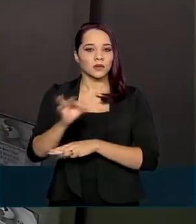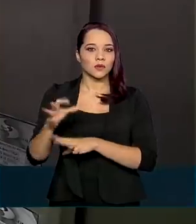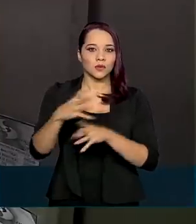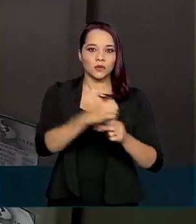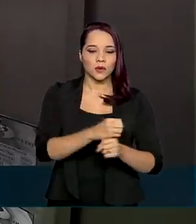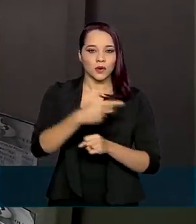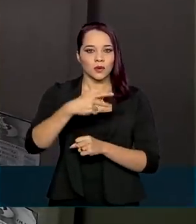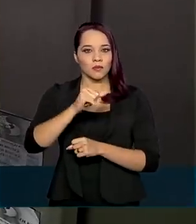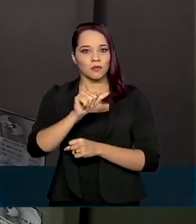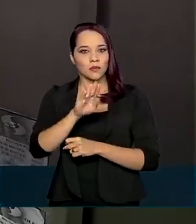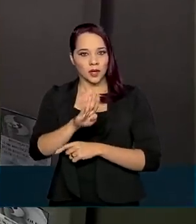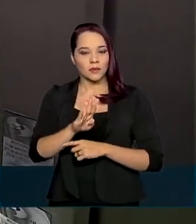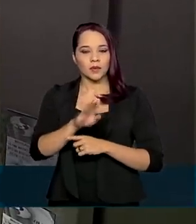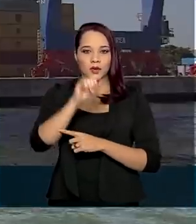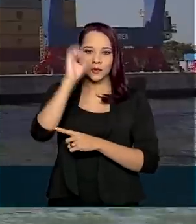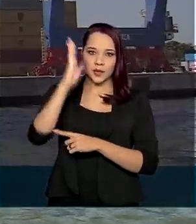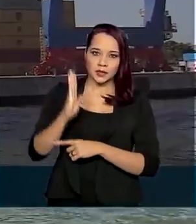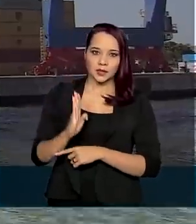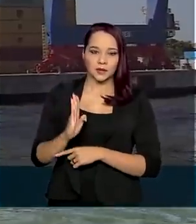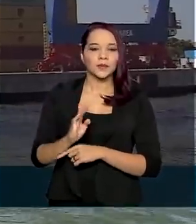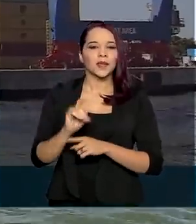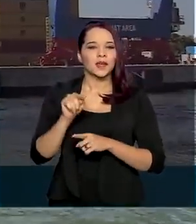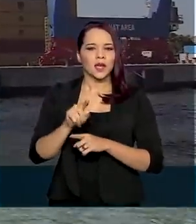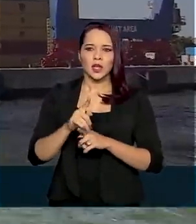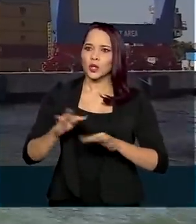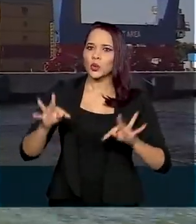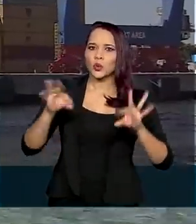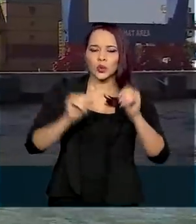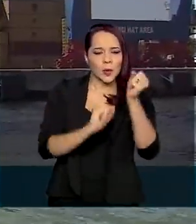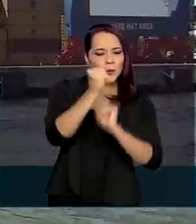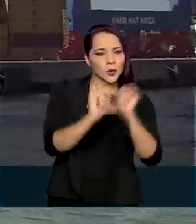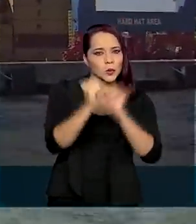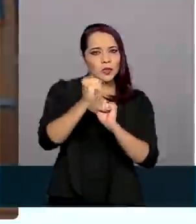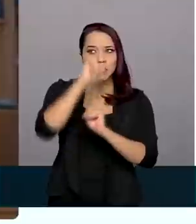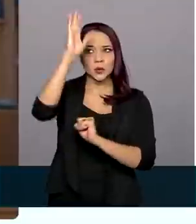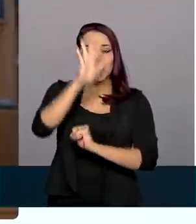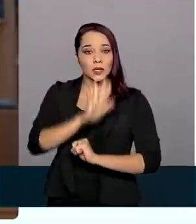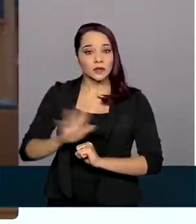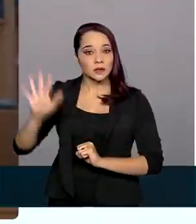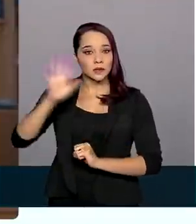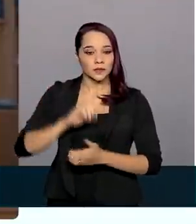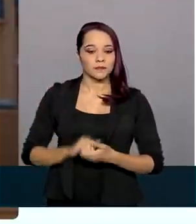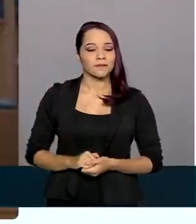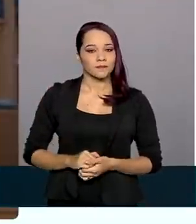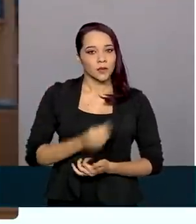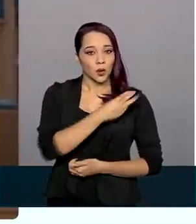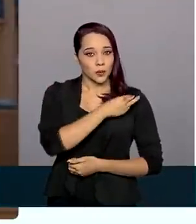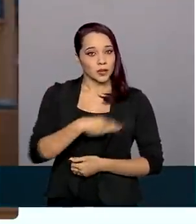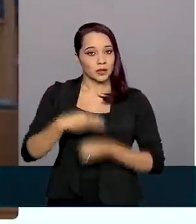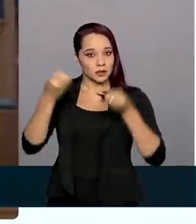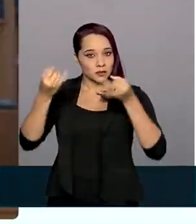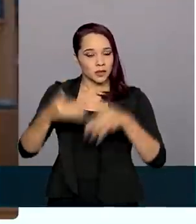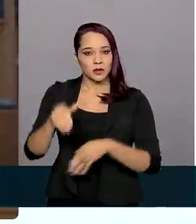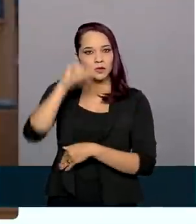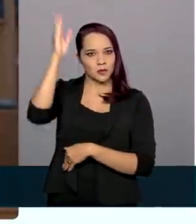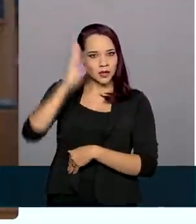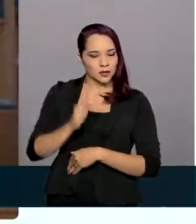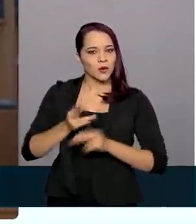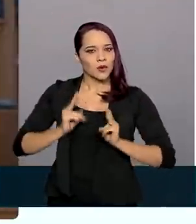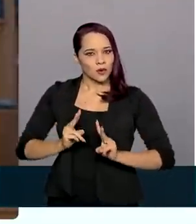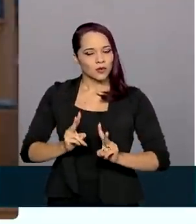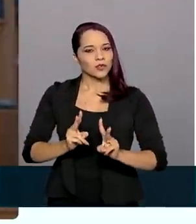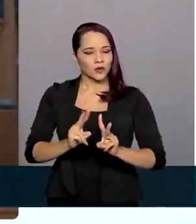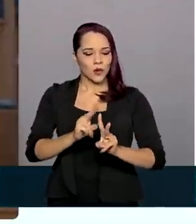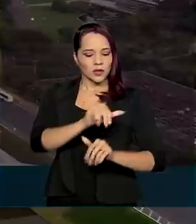PIB brasileiro, que é a soma de tudo que é produzido no país. O ministro afirmou ainda que o Brasil segue a